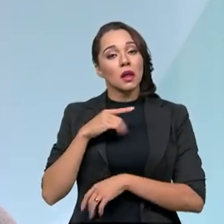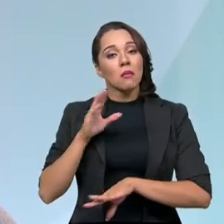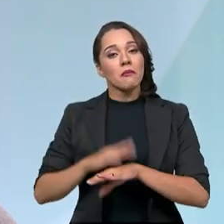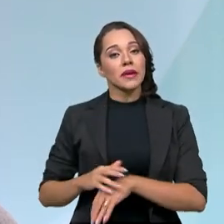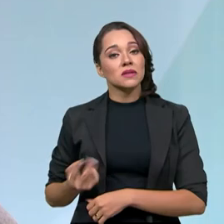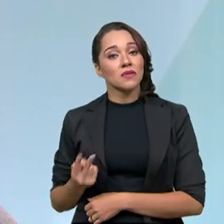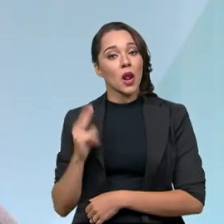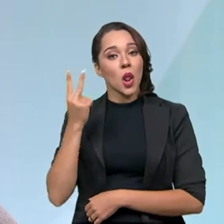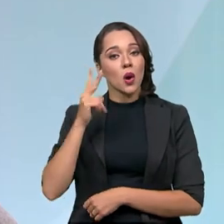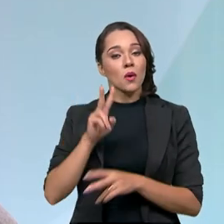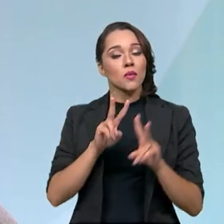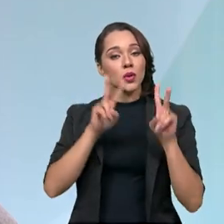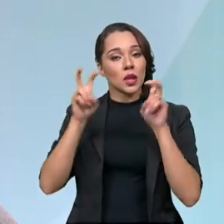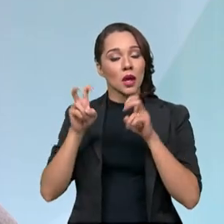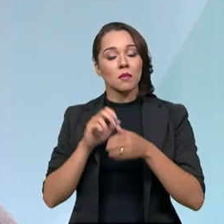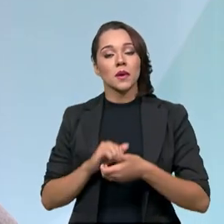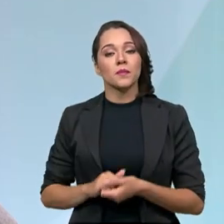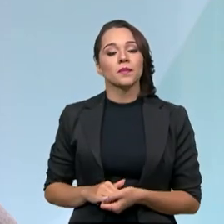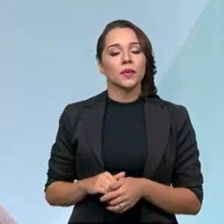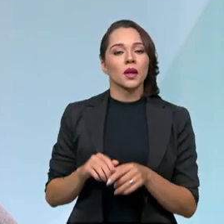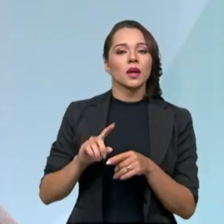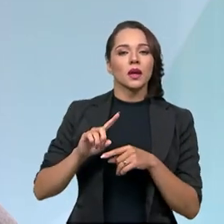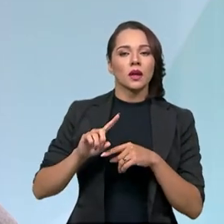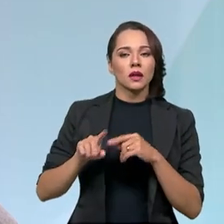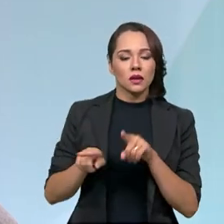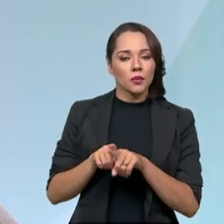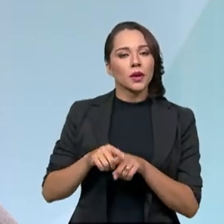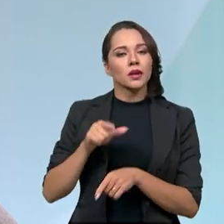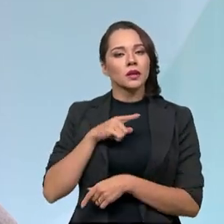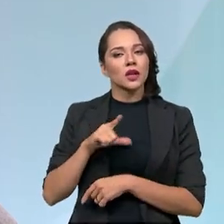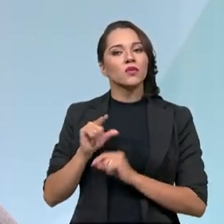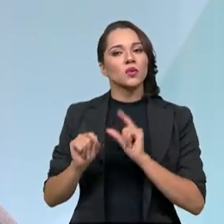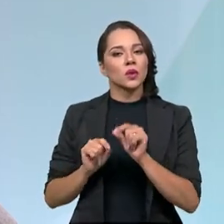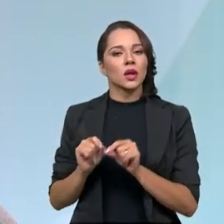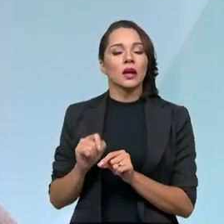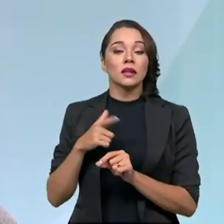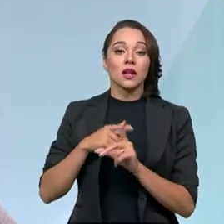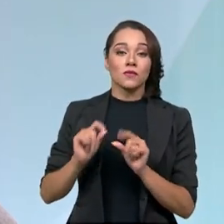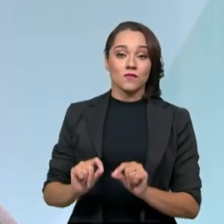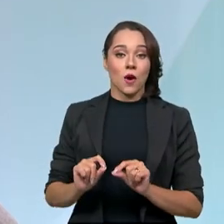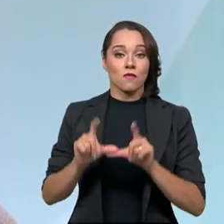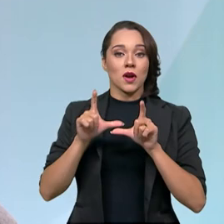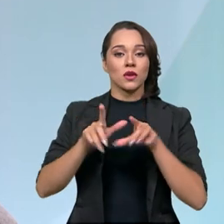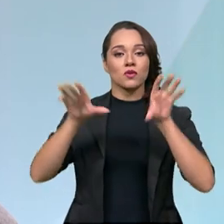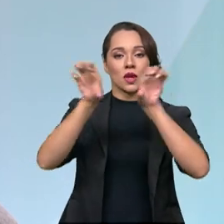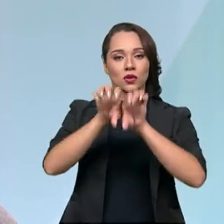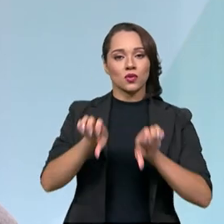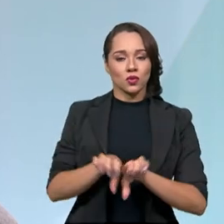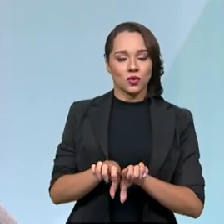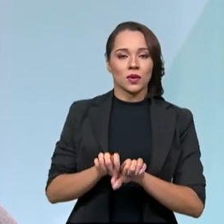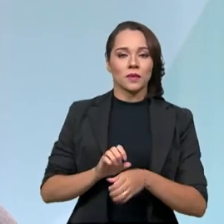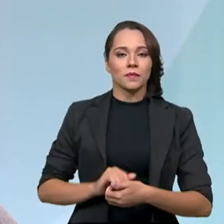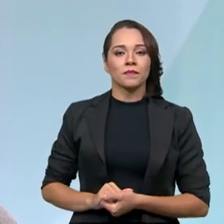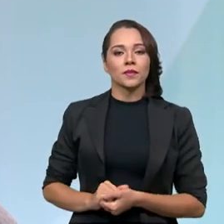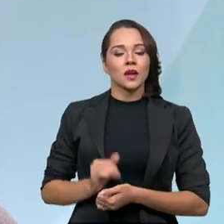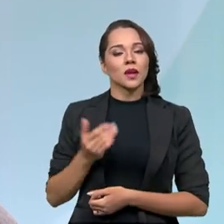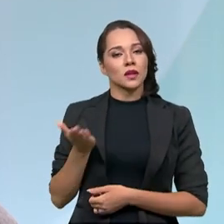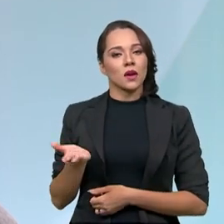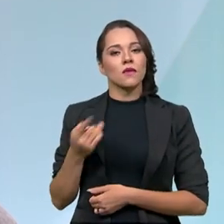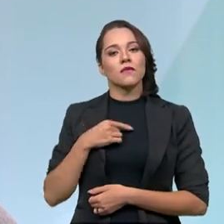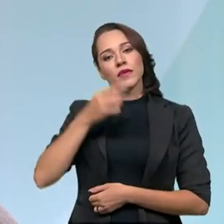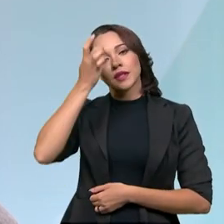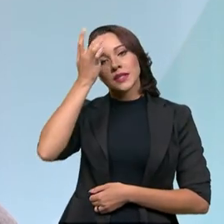valorização do tema e ainda houve um pequeno aumento da estrutura funcional. Então,